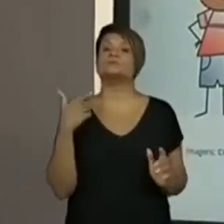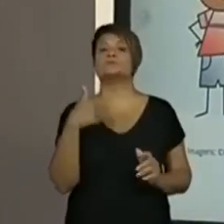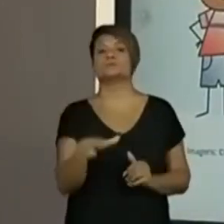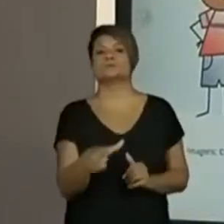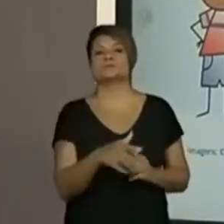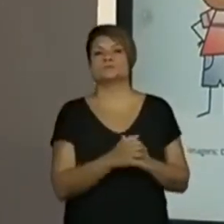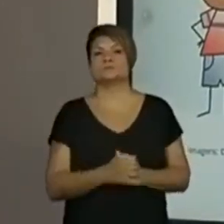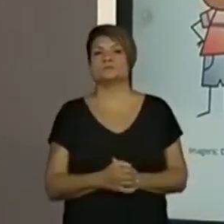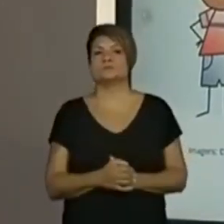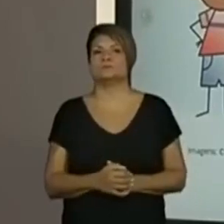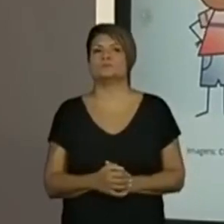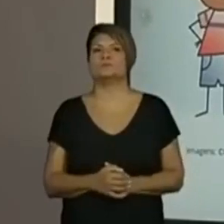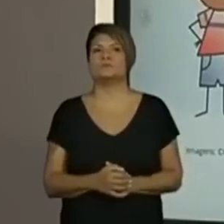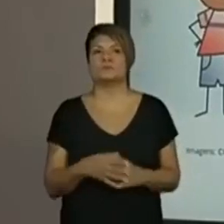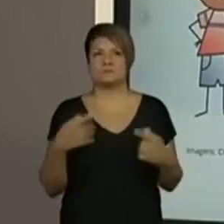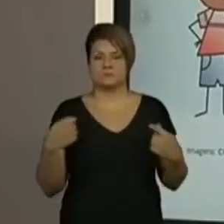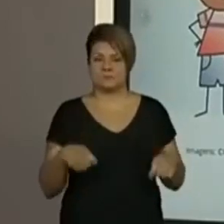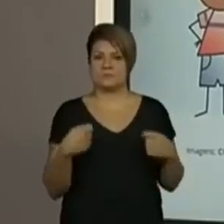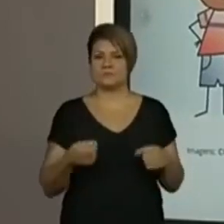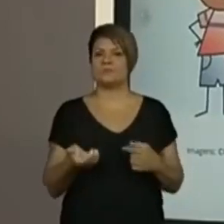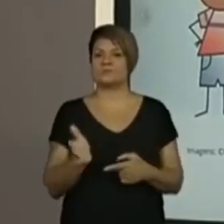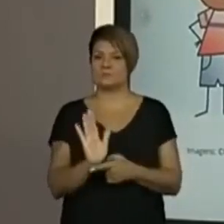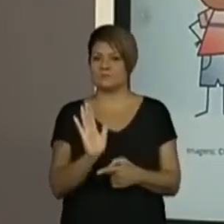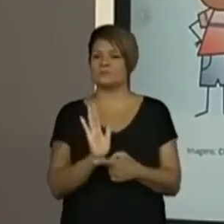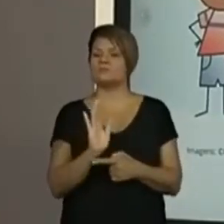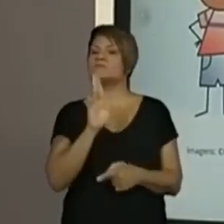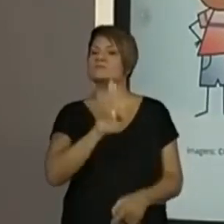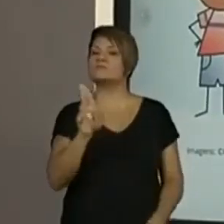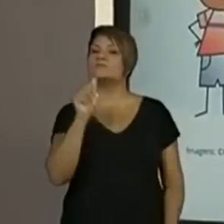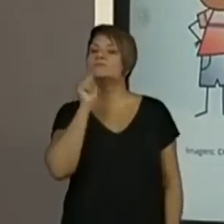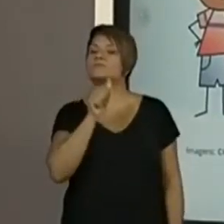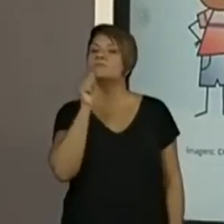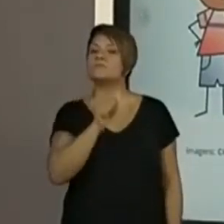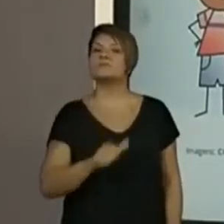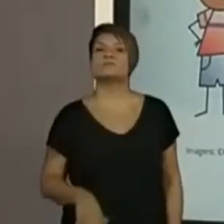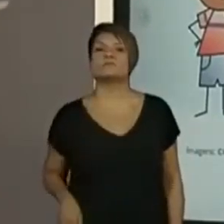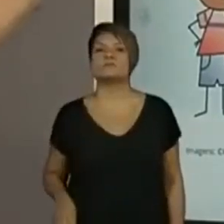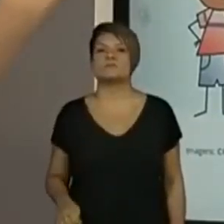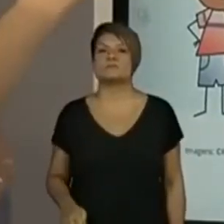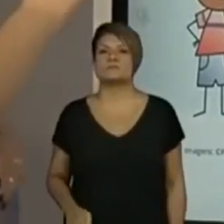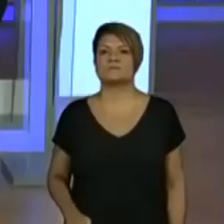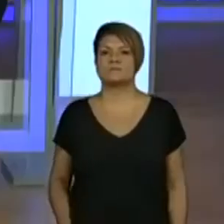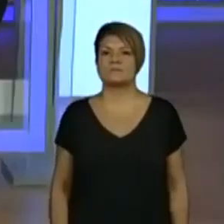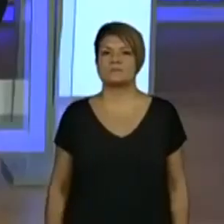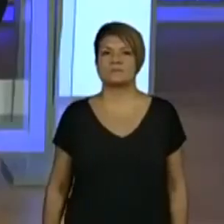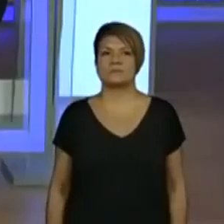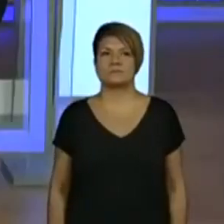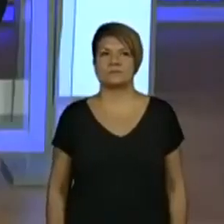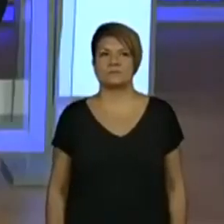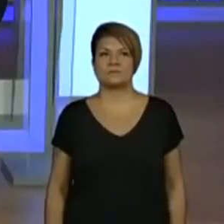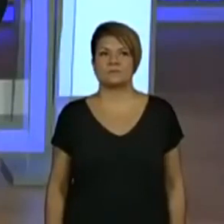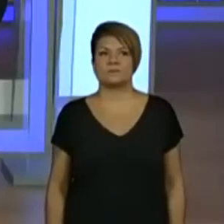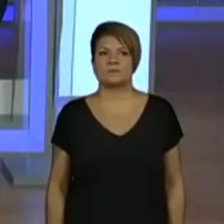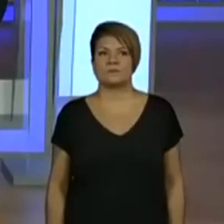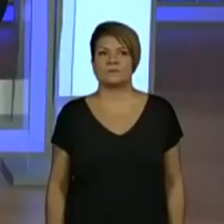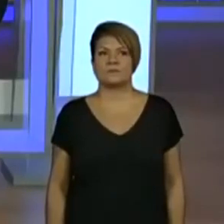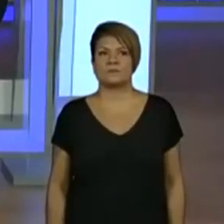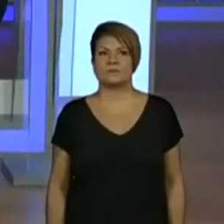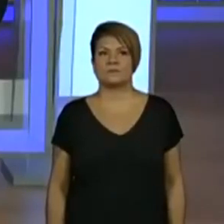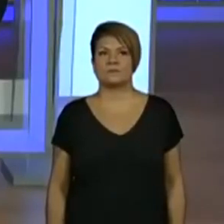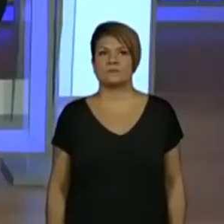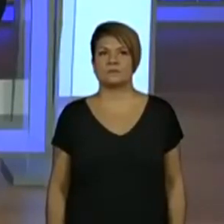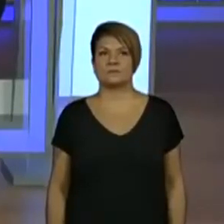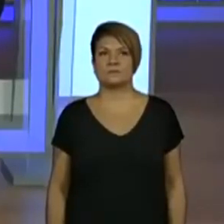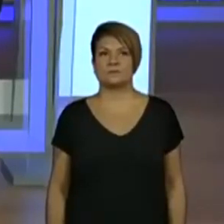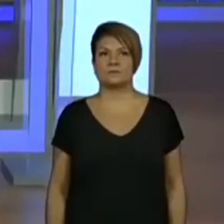etapa. Qual que a próxima? A nossa ajudante. O nome da menina. Vamos lá. Qual será a sugestão